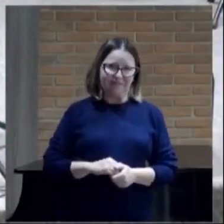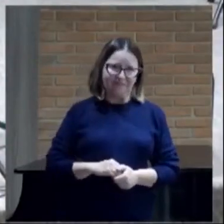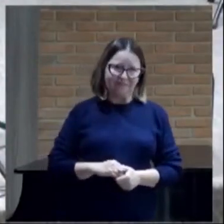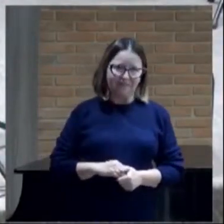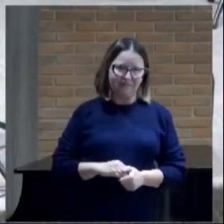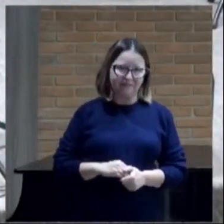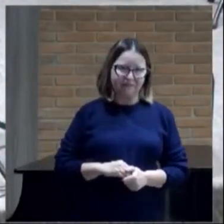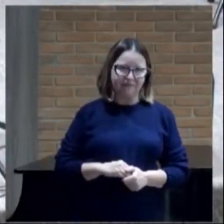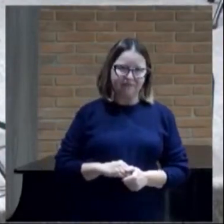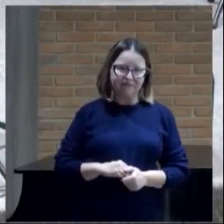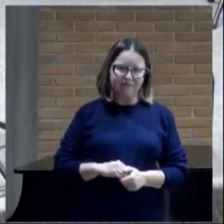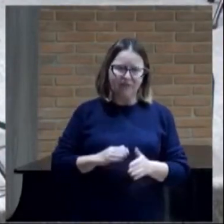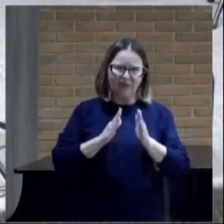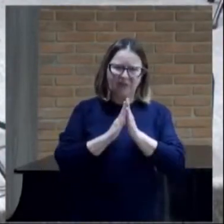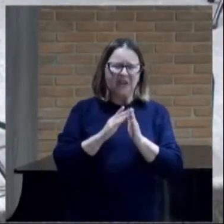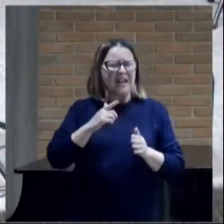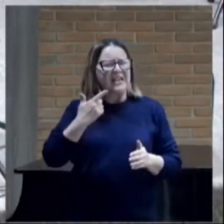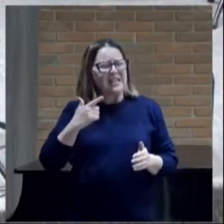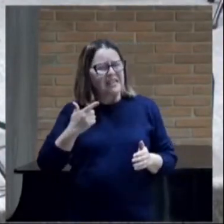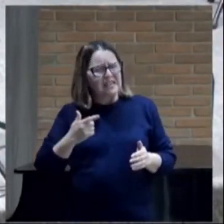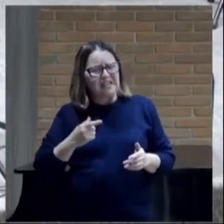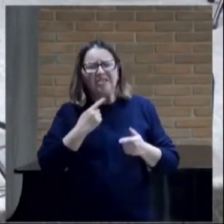ora sem vontade